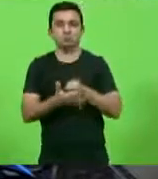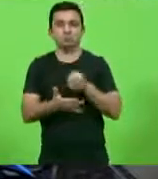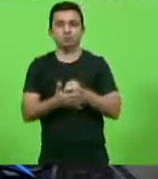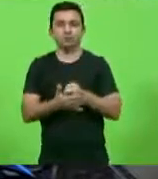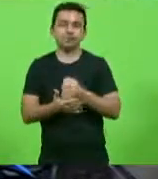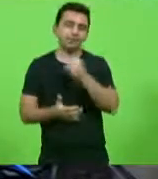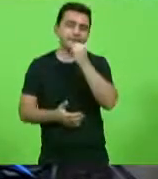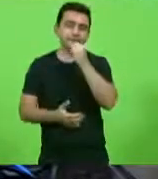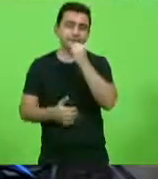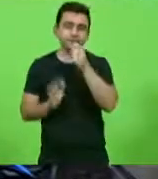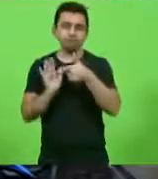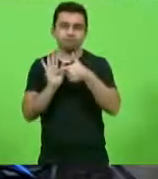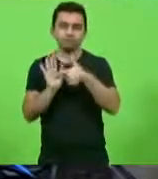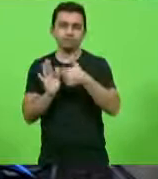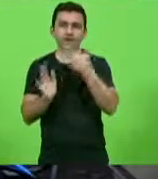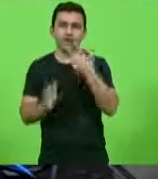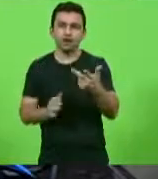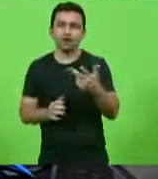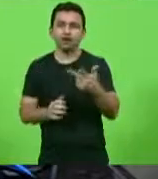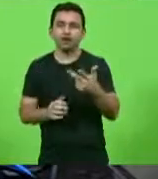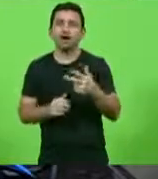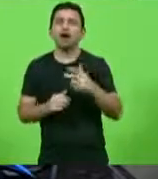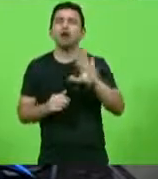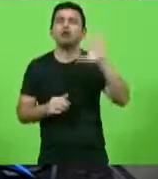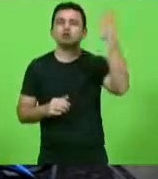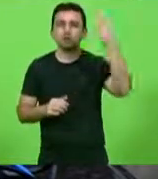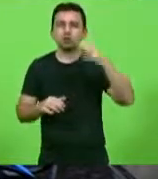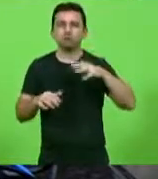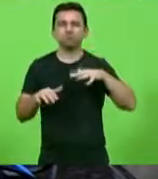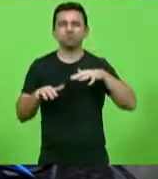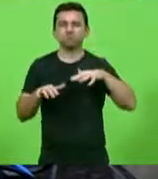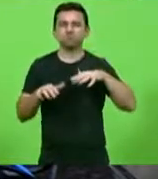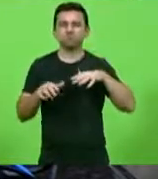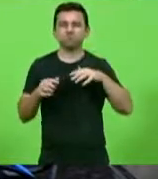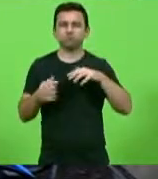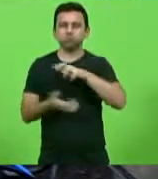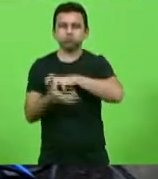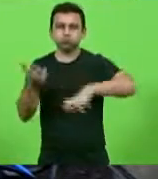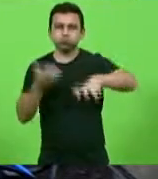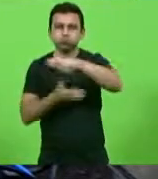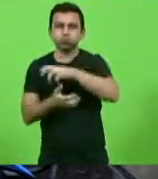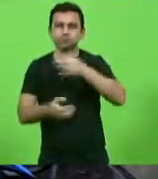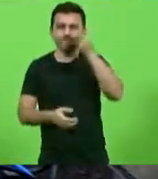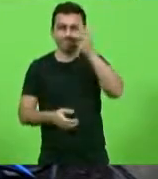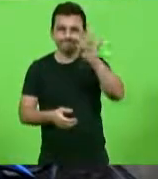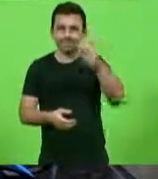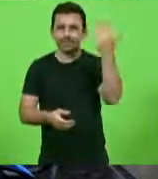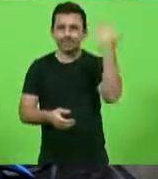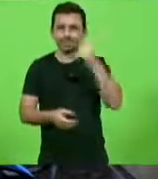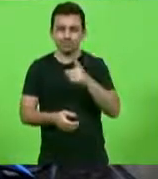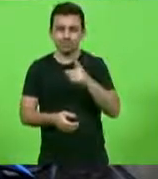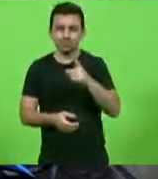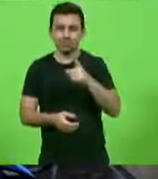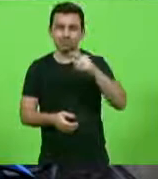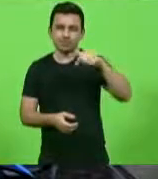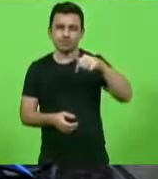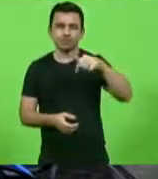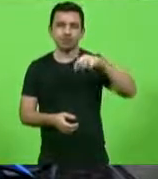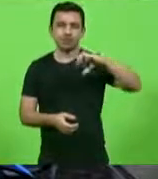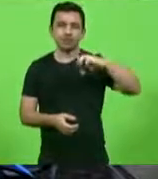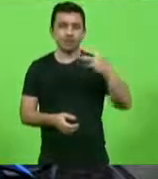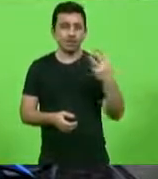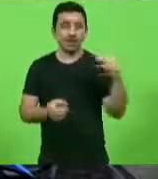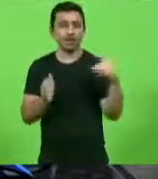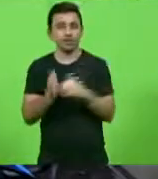Eu cito aqui, por exemplo, o reino de terror acontecido durante a Revolução Francesa entre 1793 e